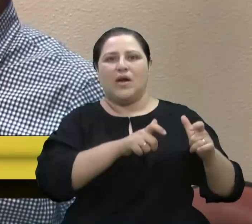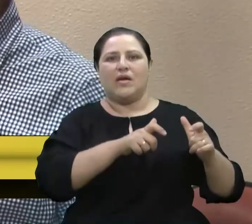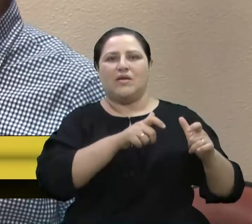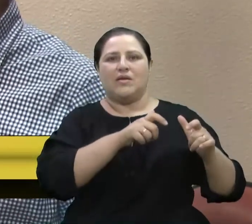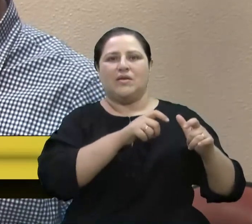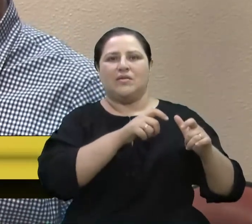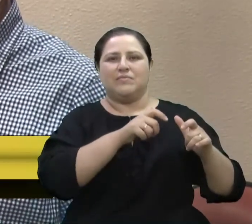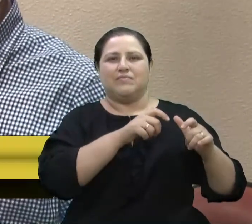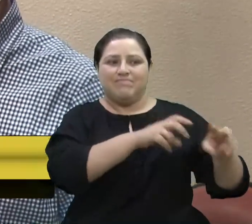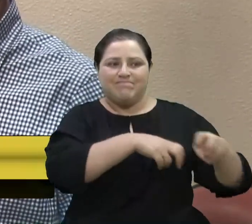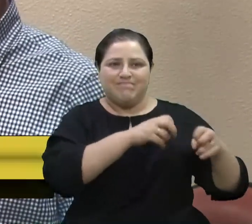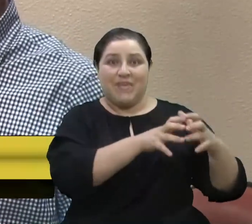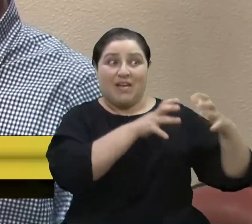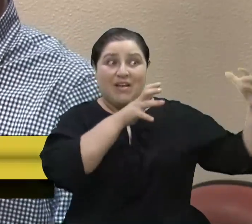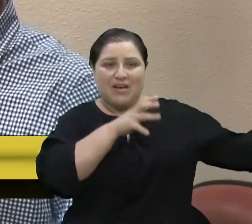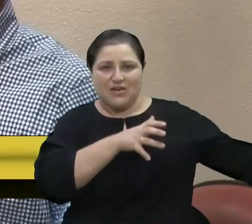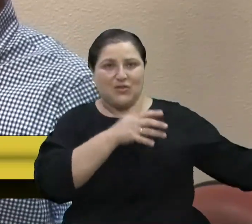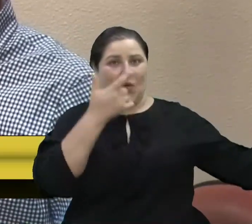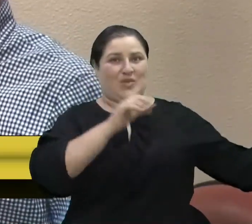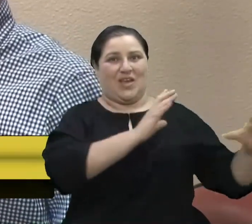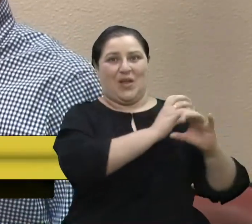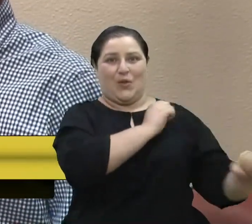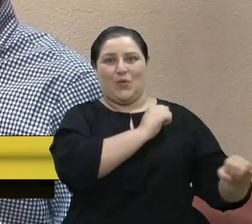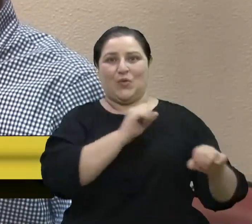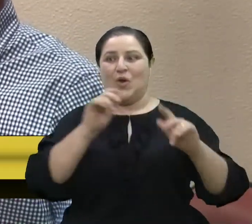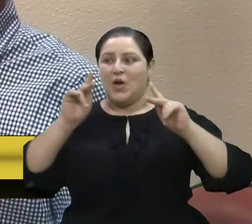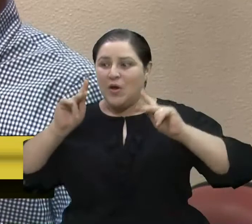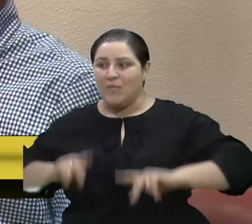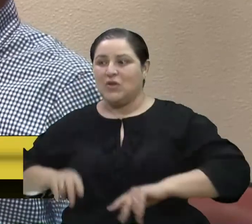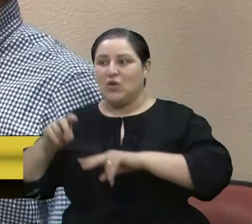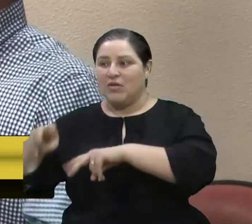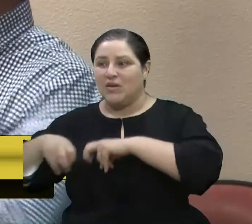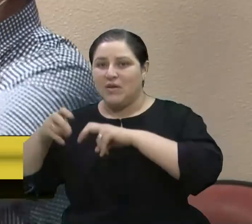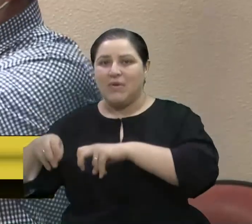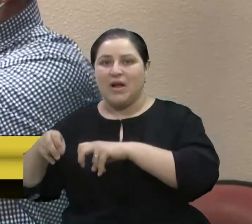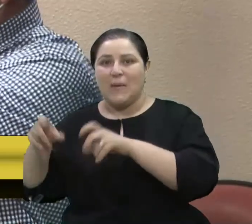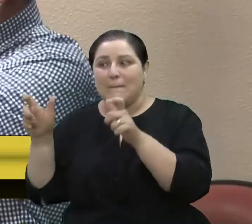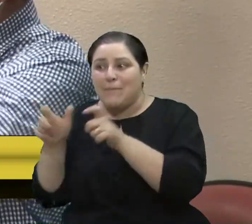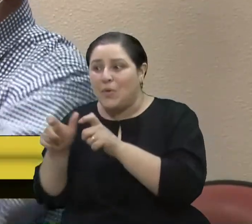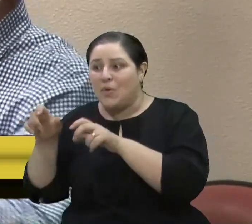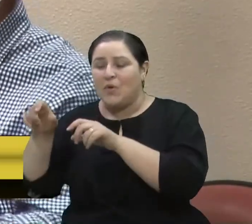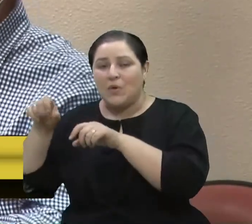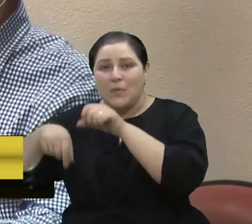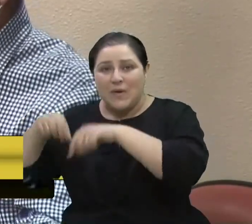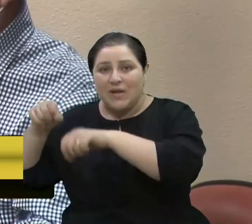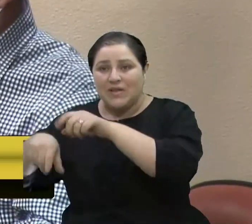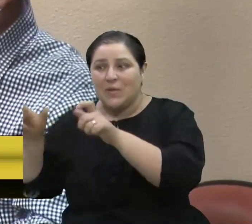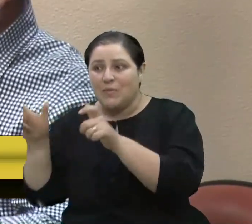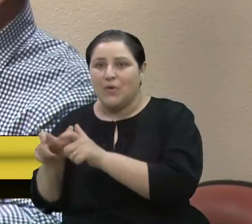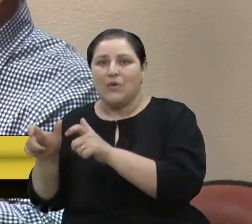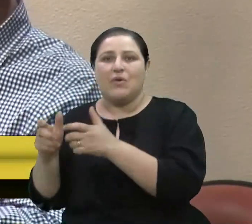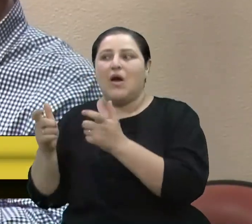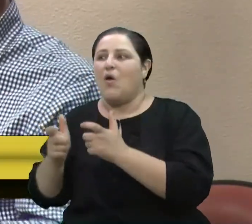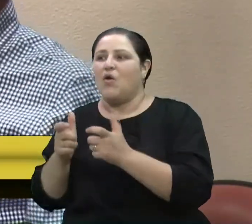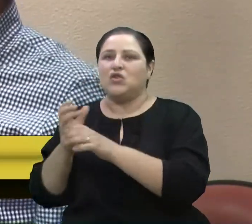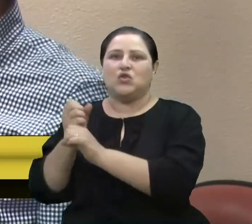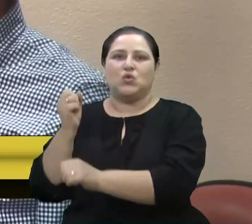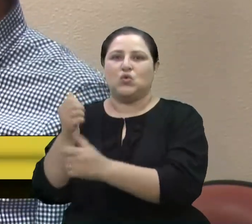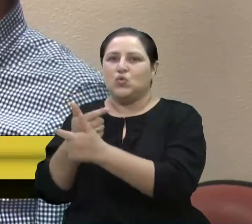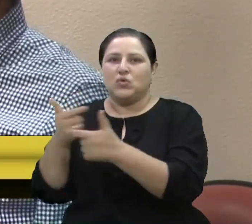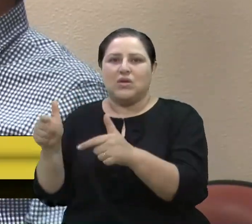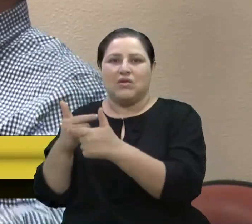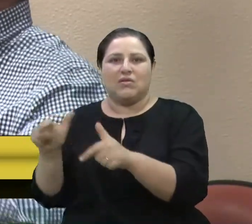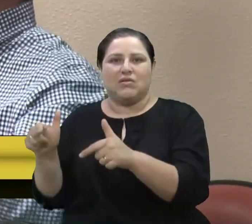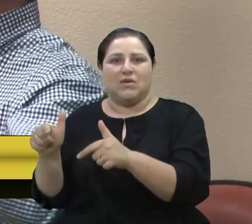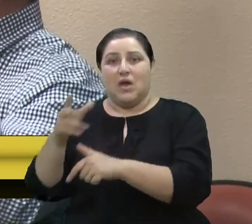essa discussão vai longe, mas durante esse ano vamos empenhar muito para que, como o Juliano falou, na prática, o município está dando